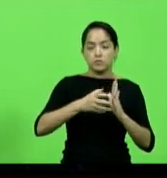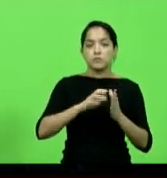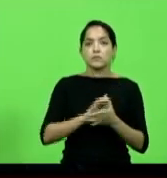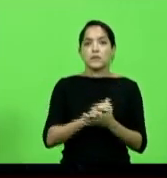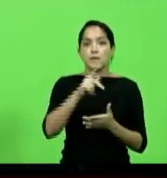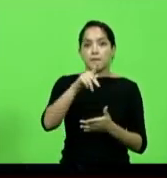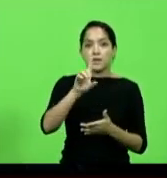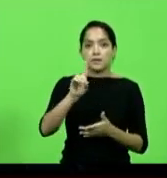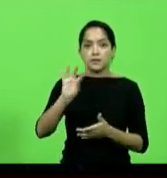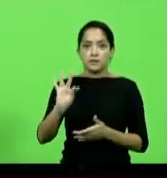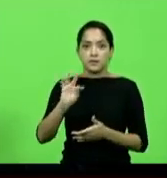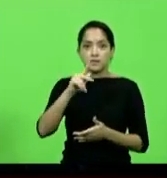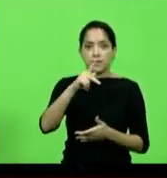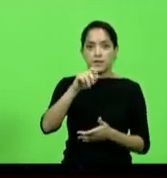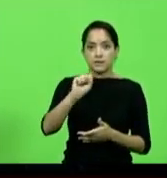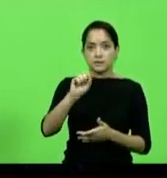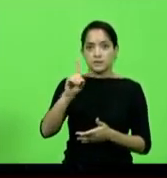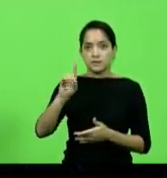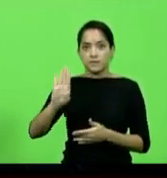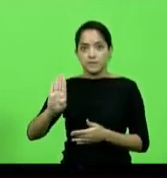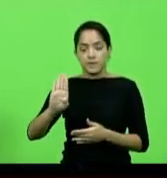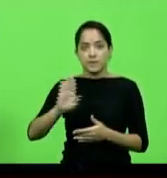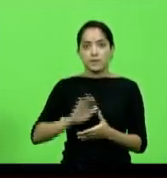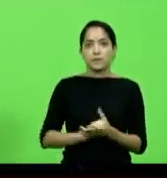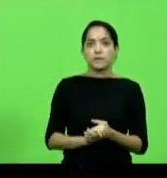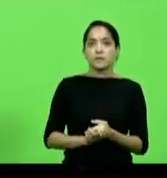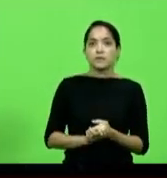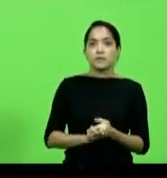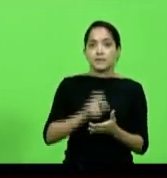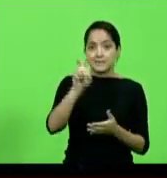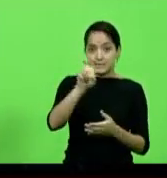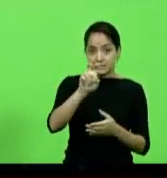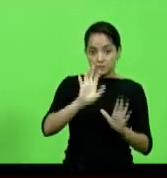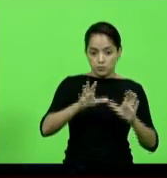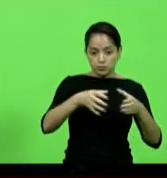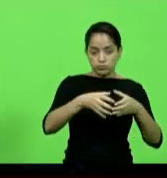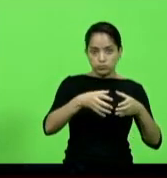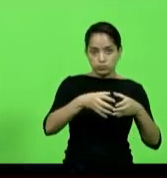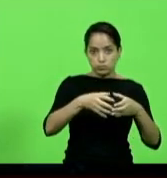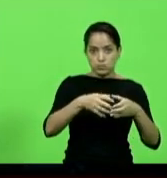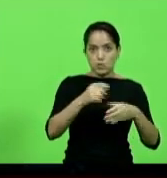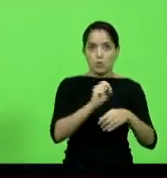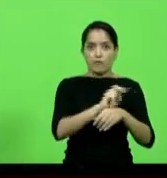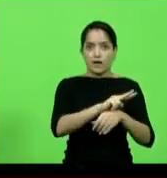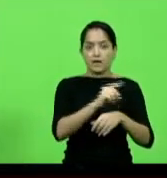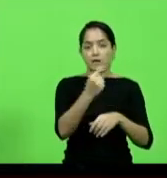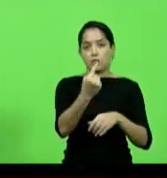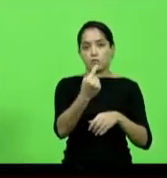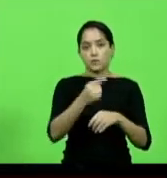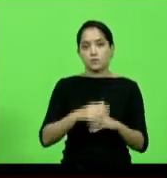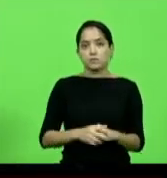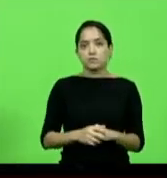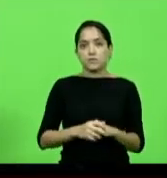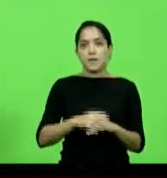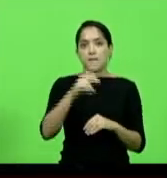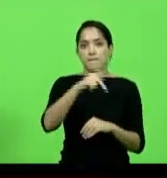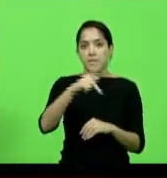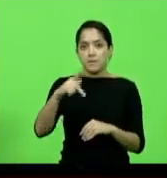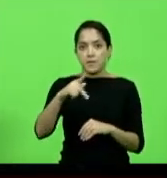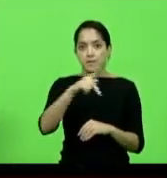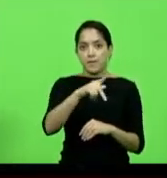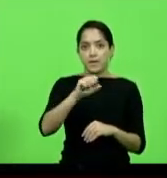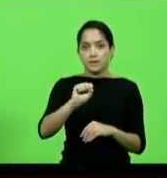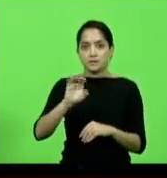PDT, PSDB e Partido Republicano, cinco membros, uma vaga. Bloco PP e PSB,